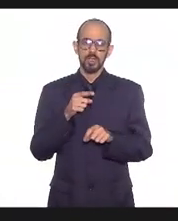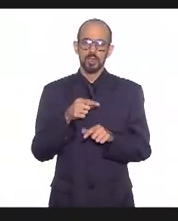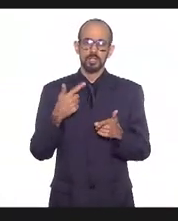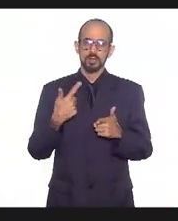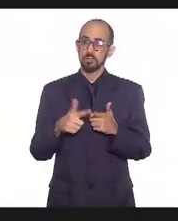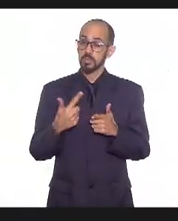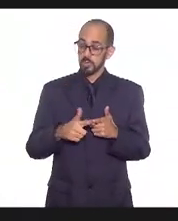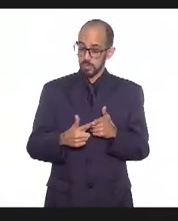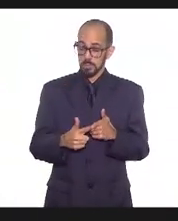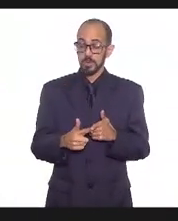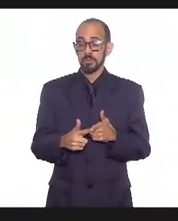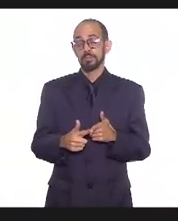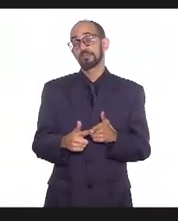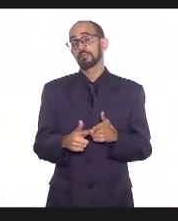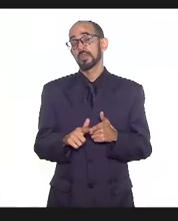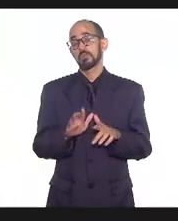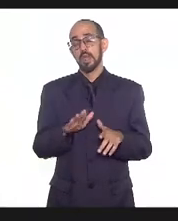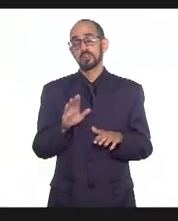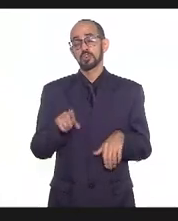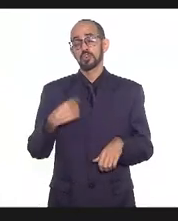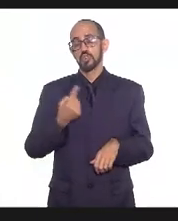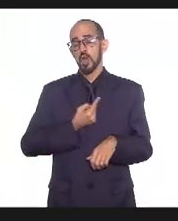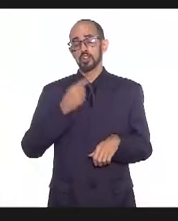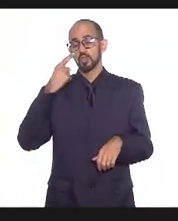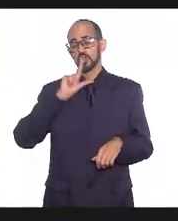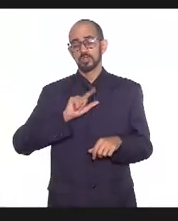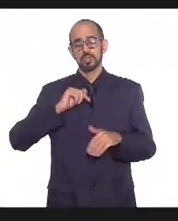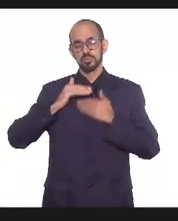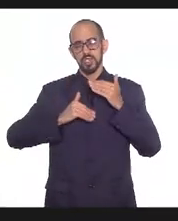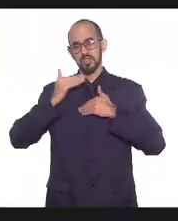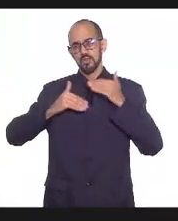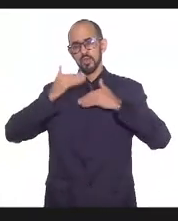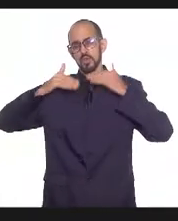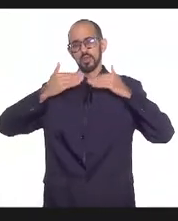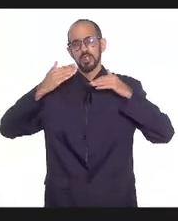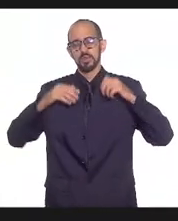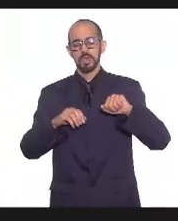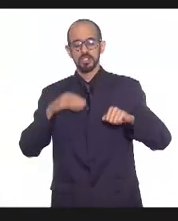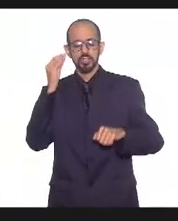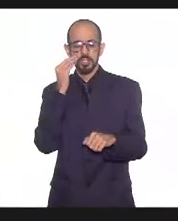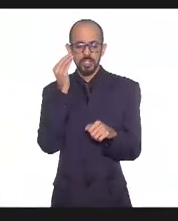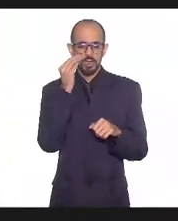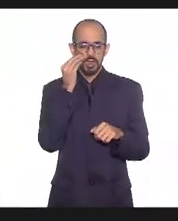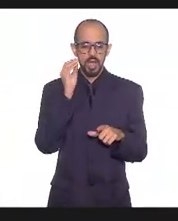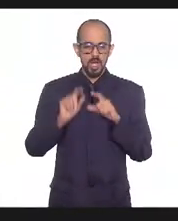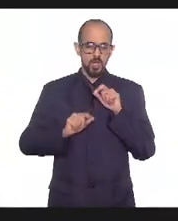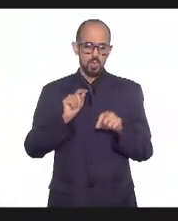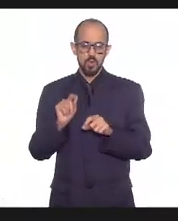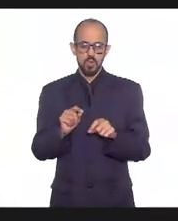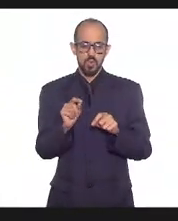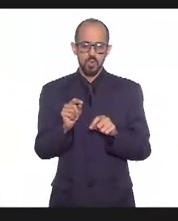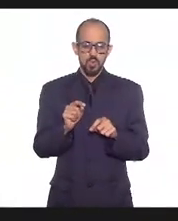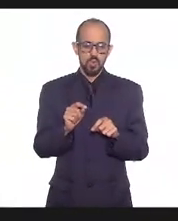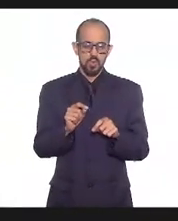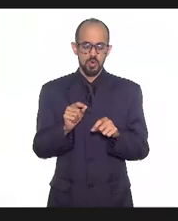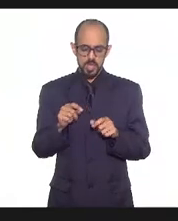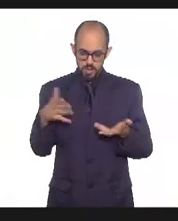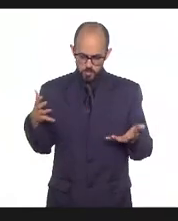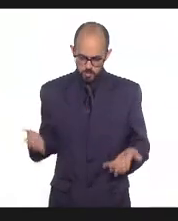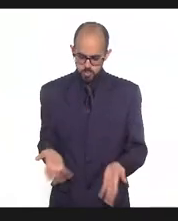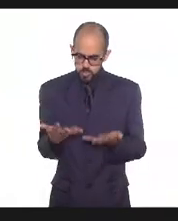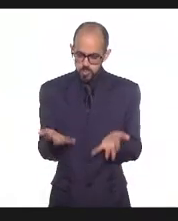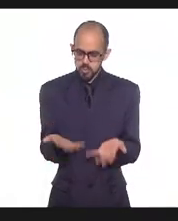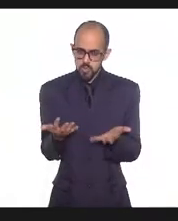mas nós conseguimos avançar para que a gente tentasse ao máximo dar protagonismo ao